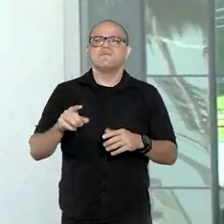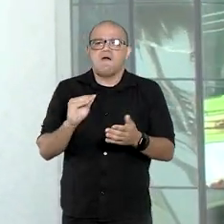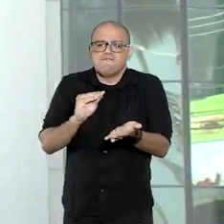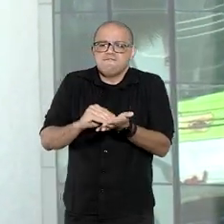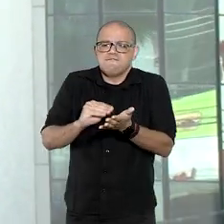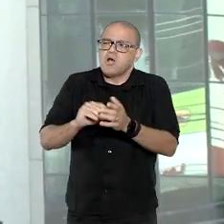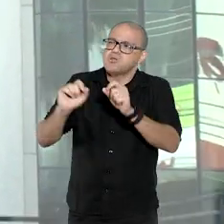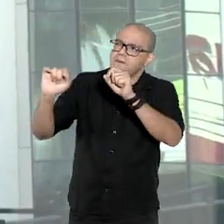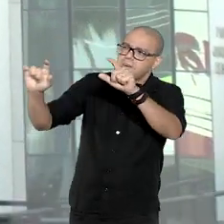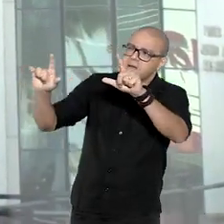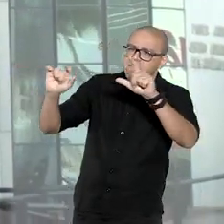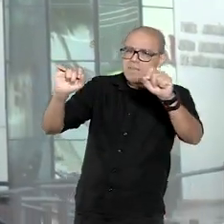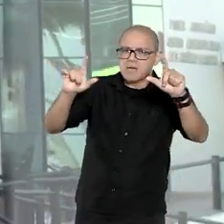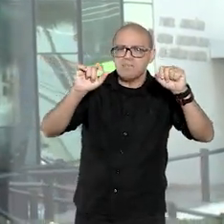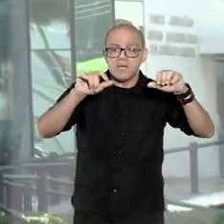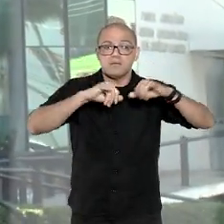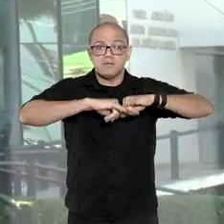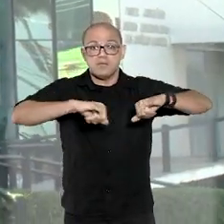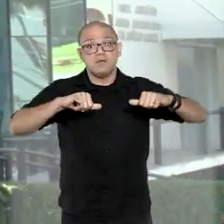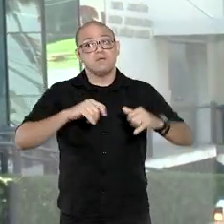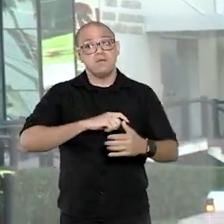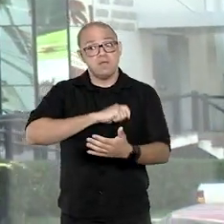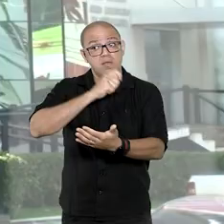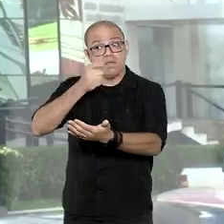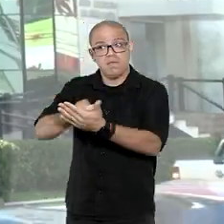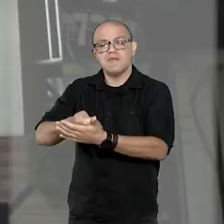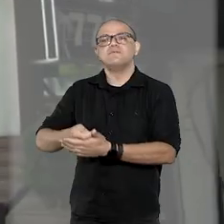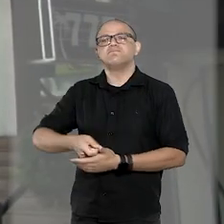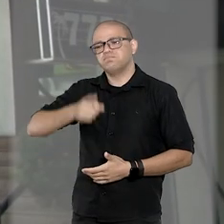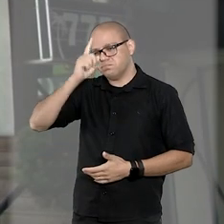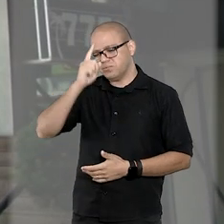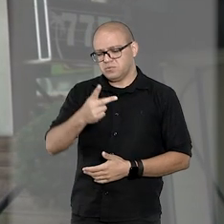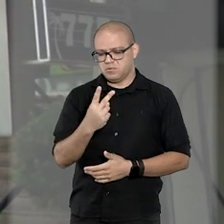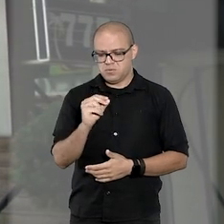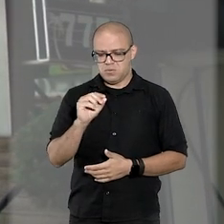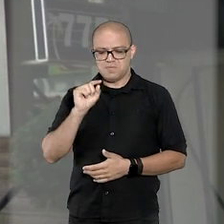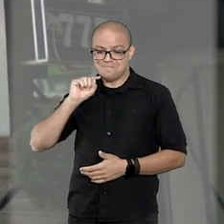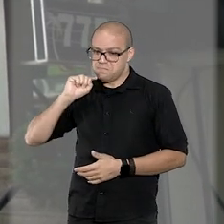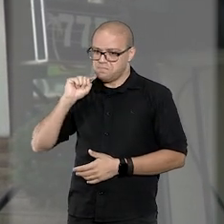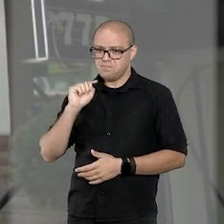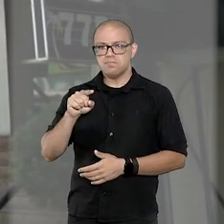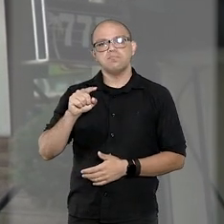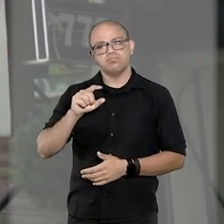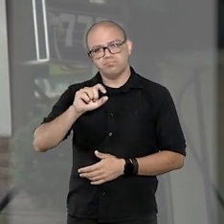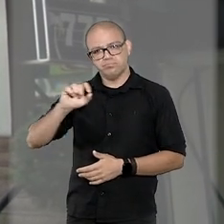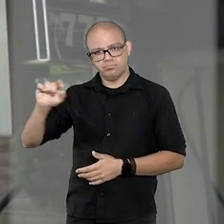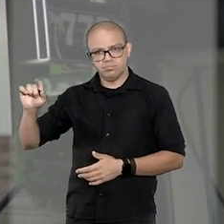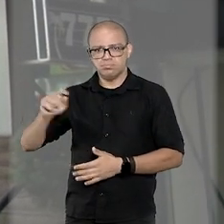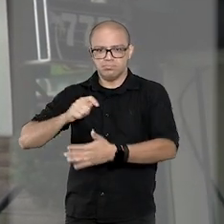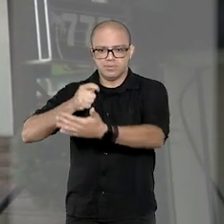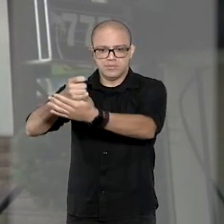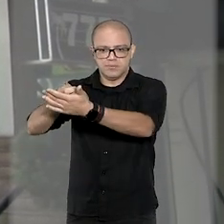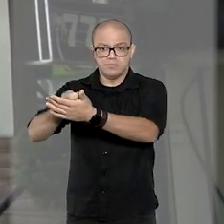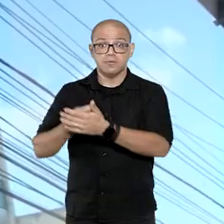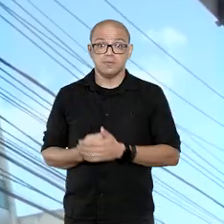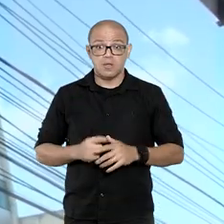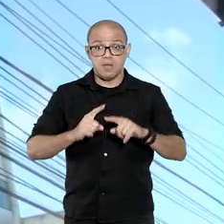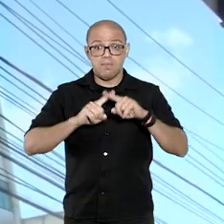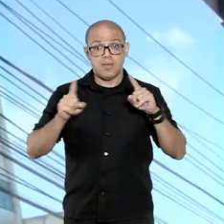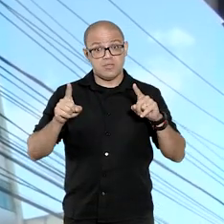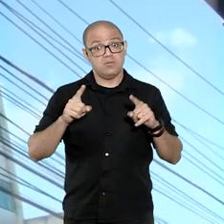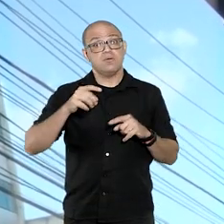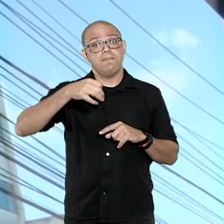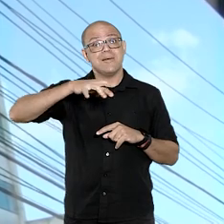da via pública e fixou indenização por danos morais de R$ 20 mil para ambos os autores da ação. Já os danos